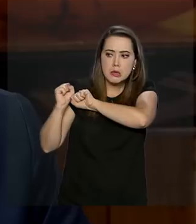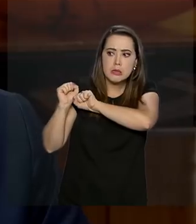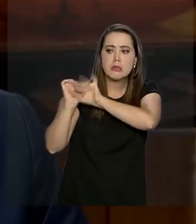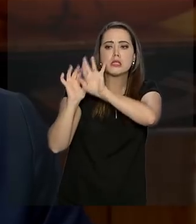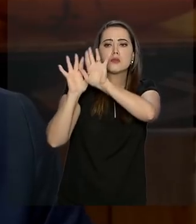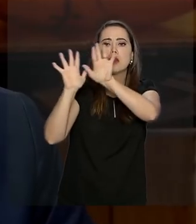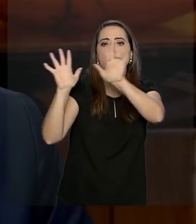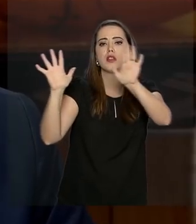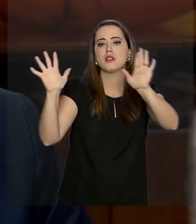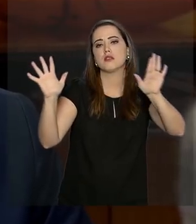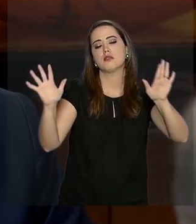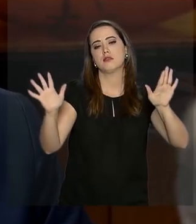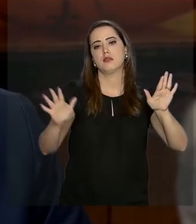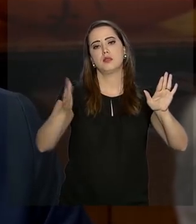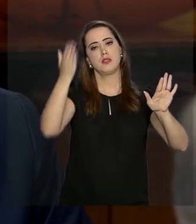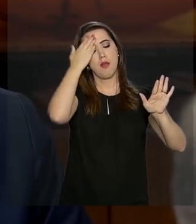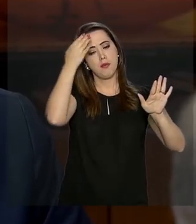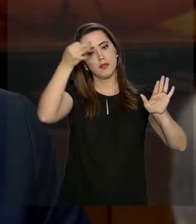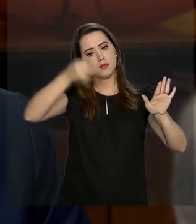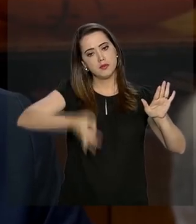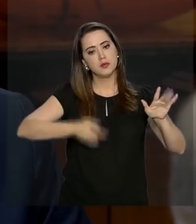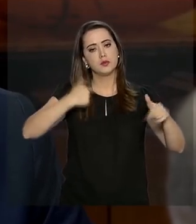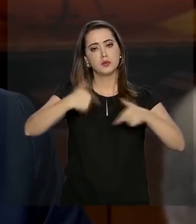nessas... nas ações do banco. E aí Obrigado.